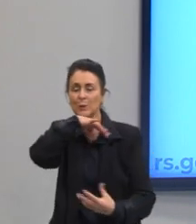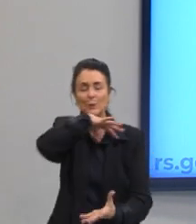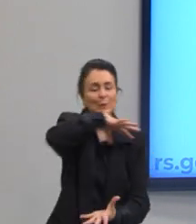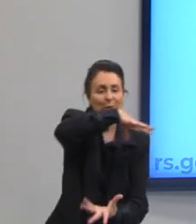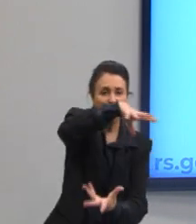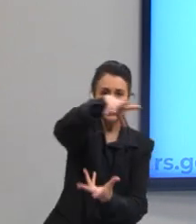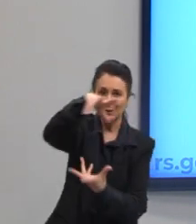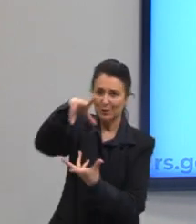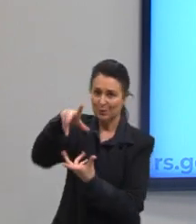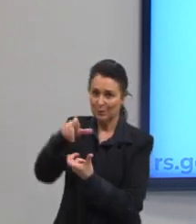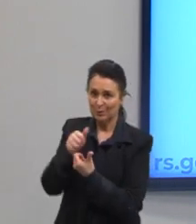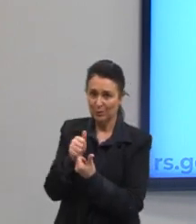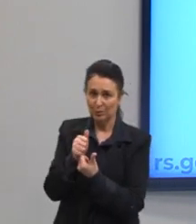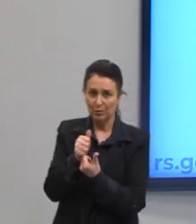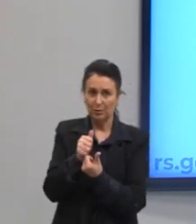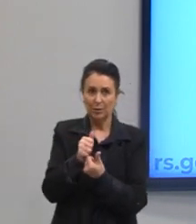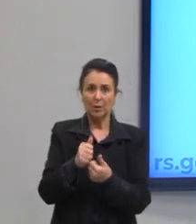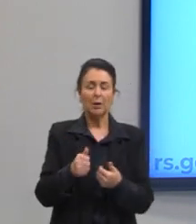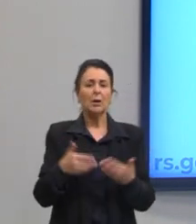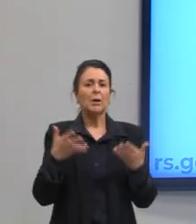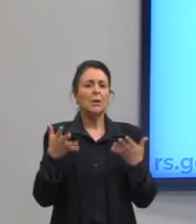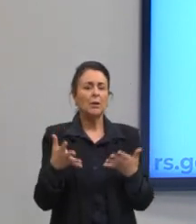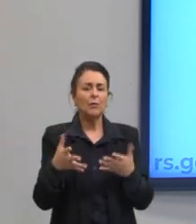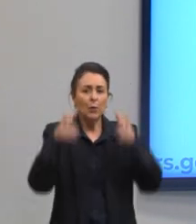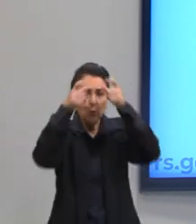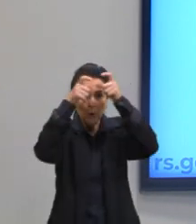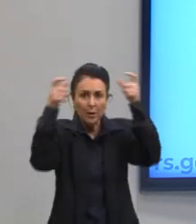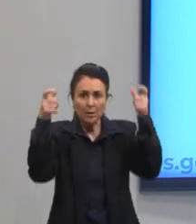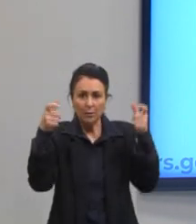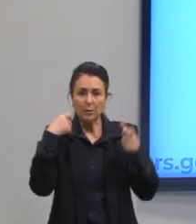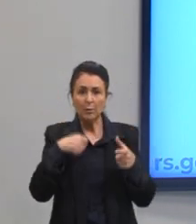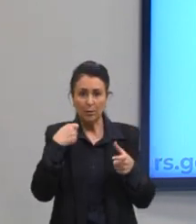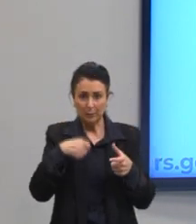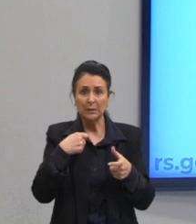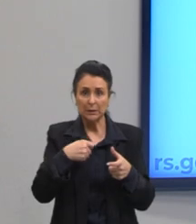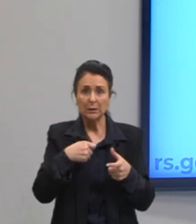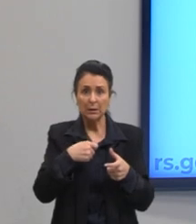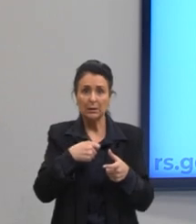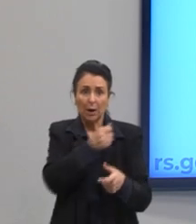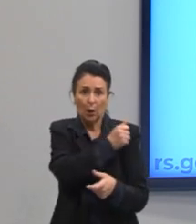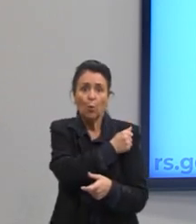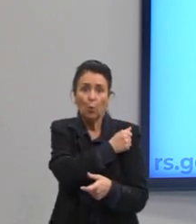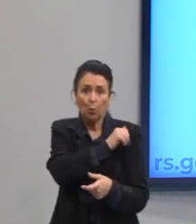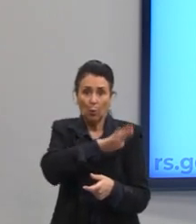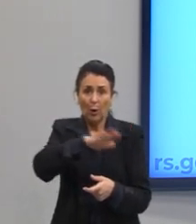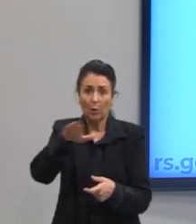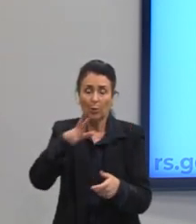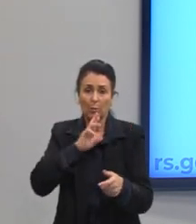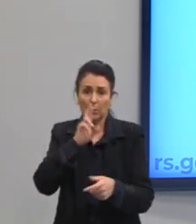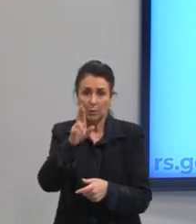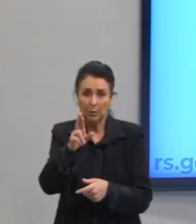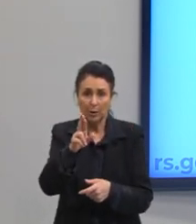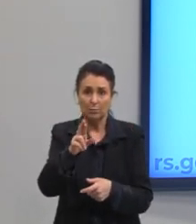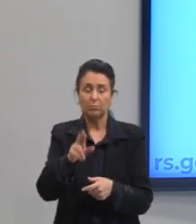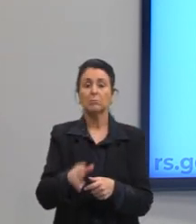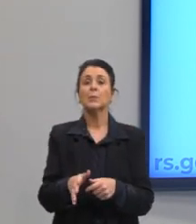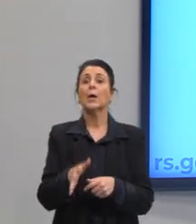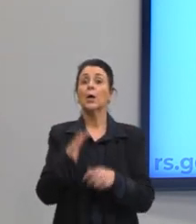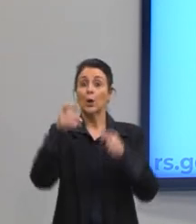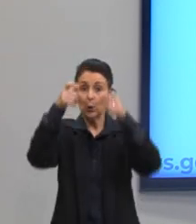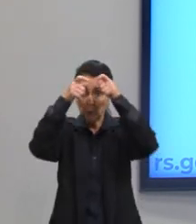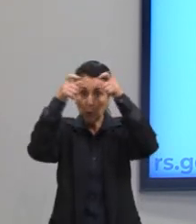Então, gente, quais conhecimentos foram exigidos dos alunos para responder essa questão? Conhecimento gramatical